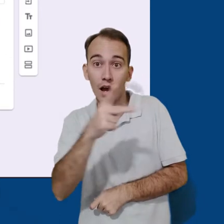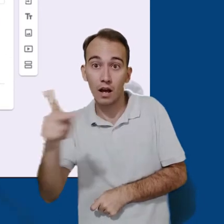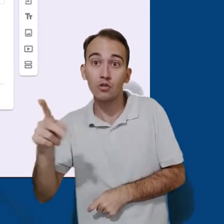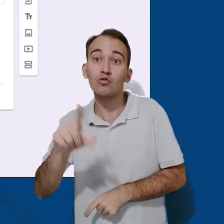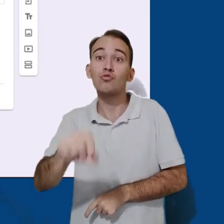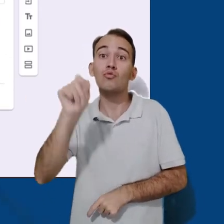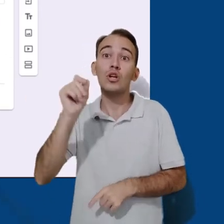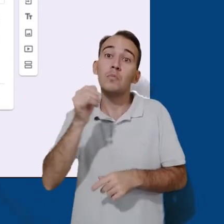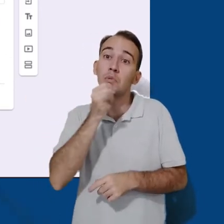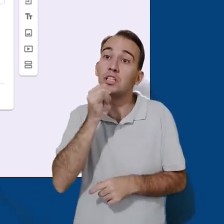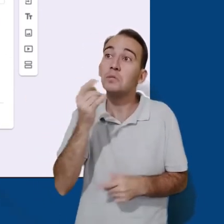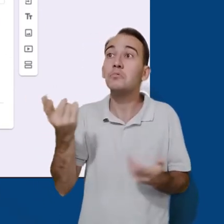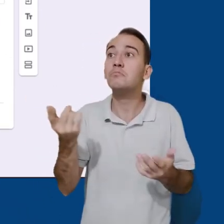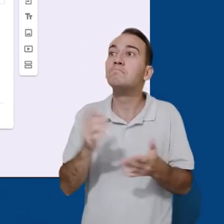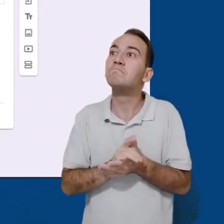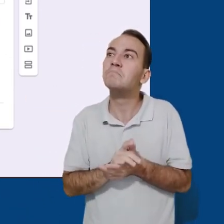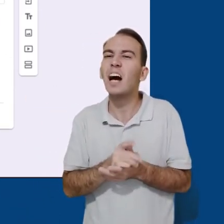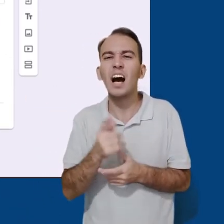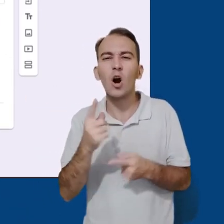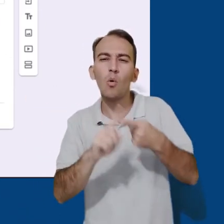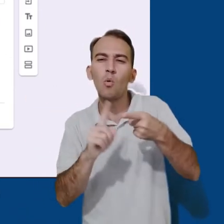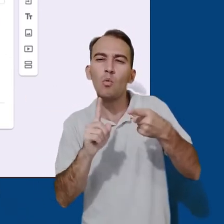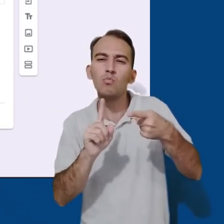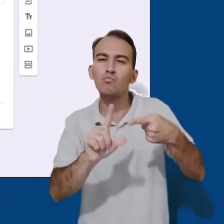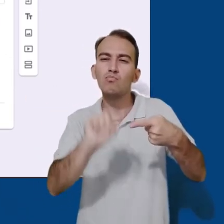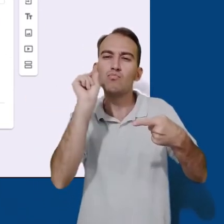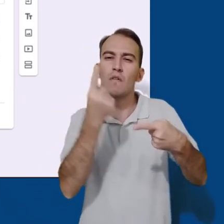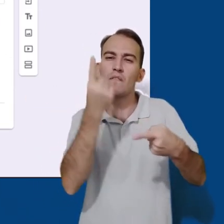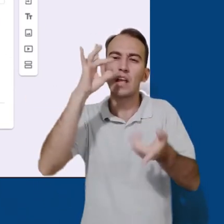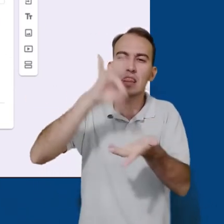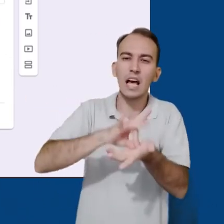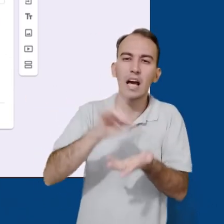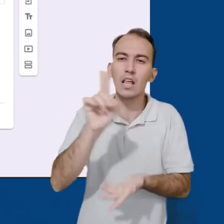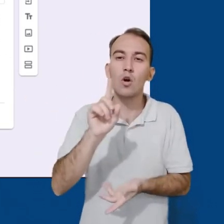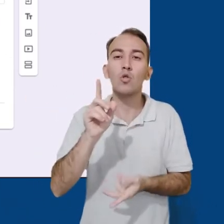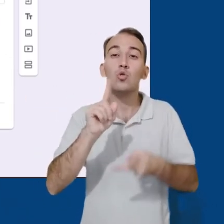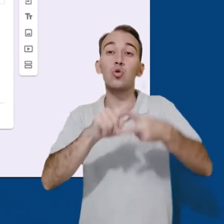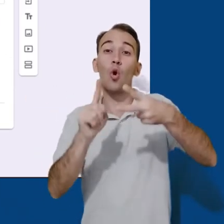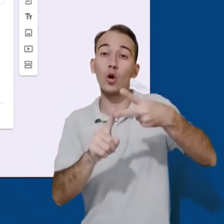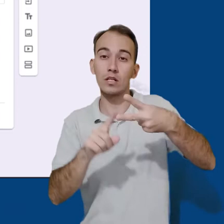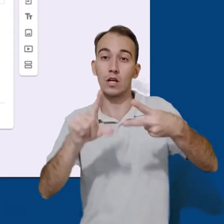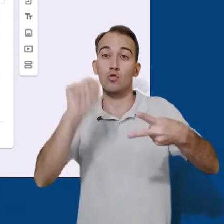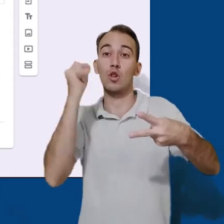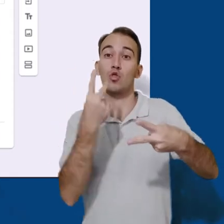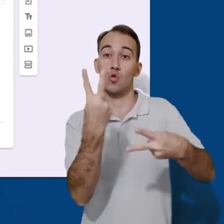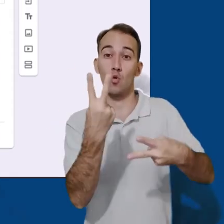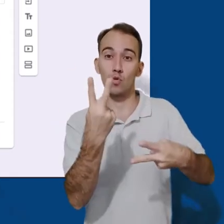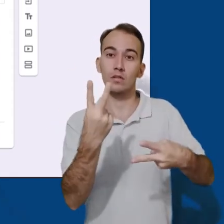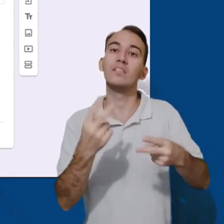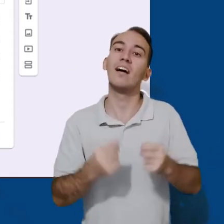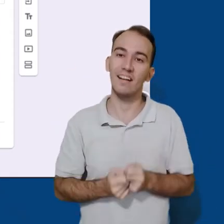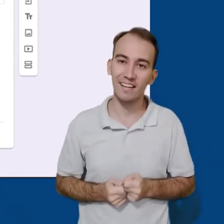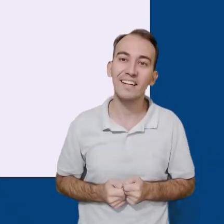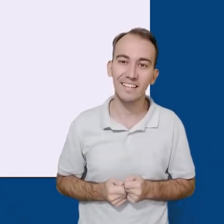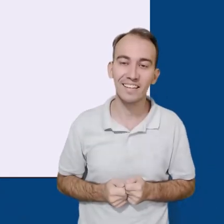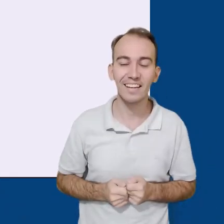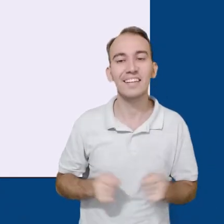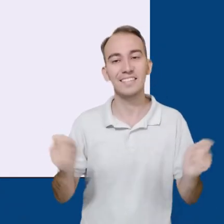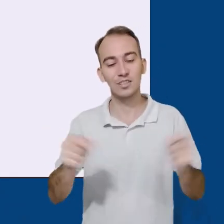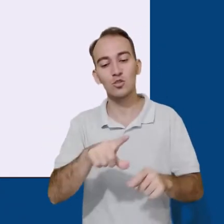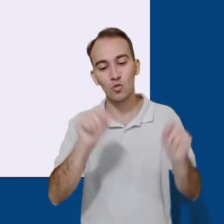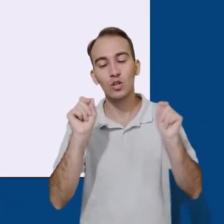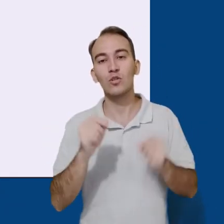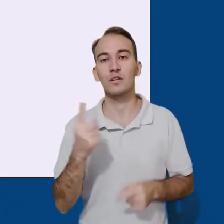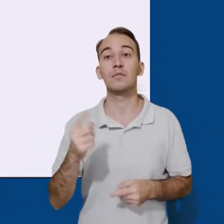participante escolher mais de uma resposta. A dinâmica de edição é semelhante à de múltipla escolha, e a de